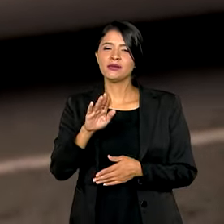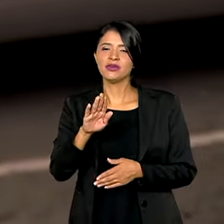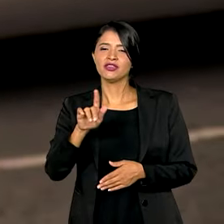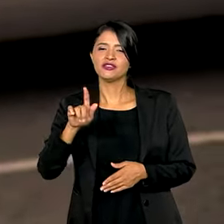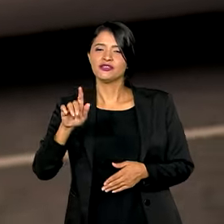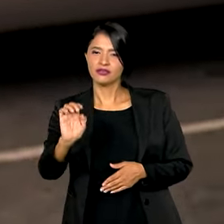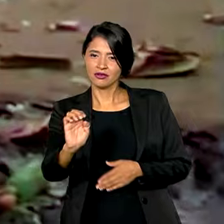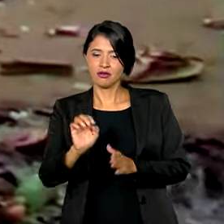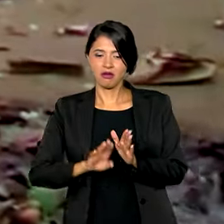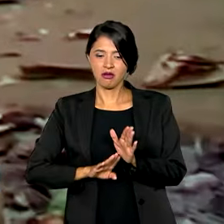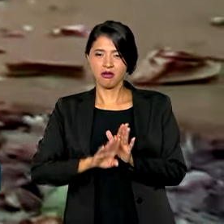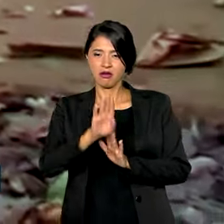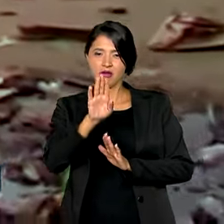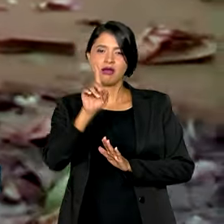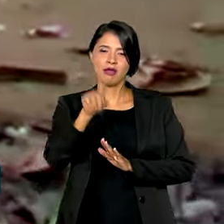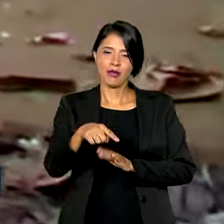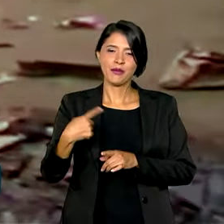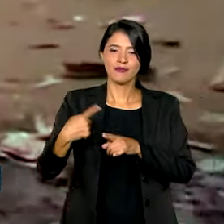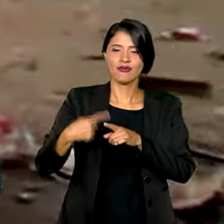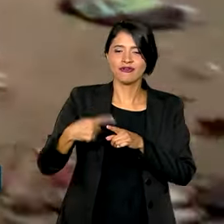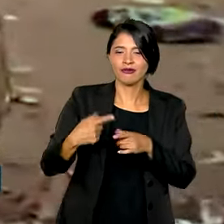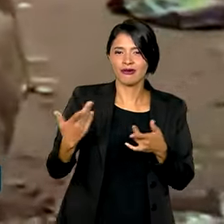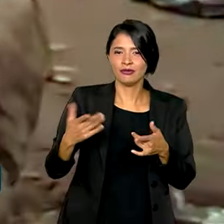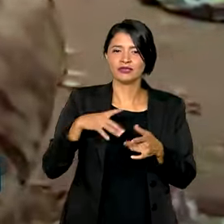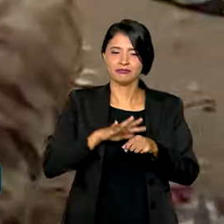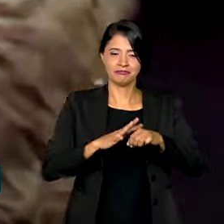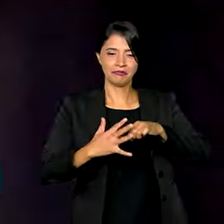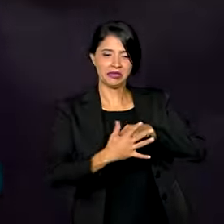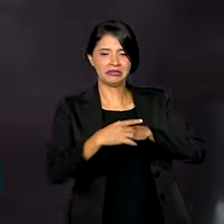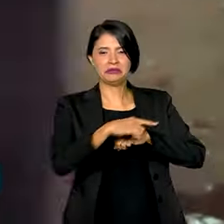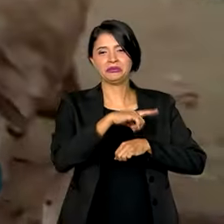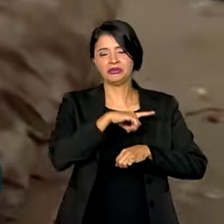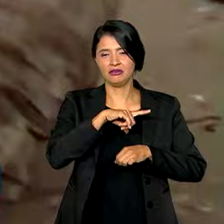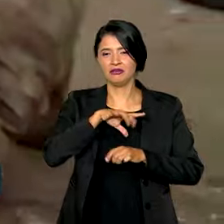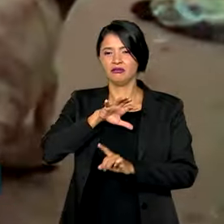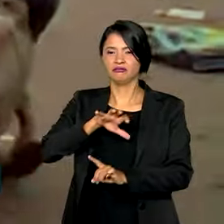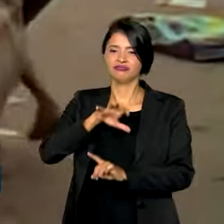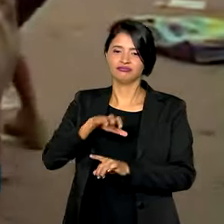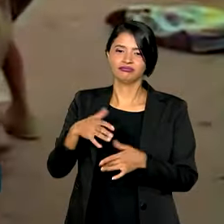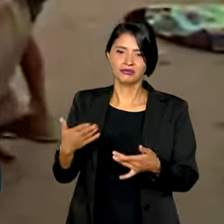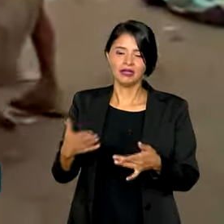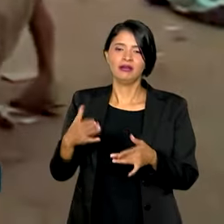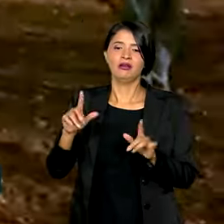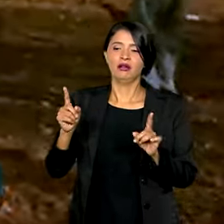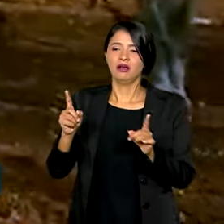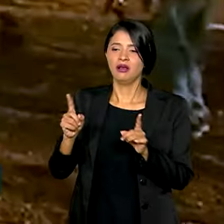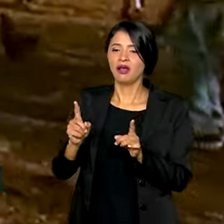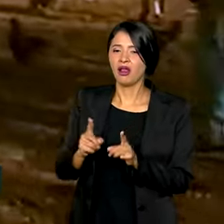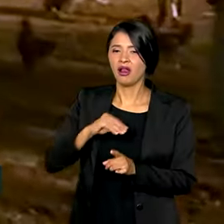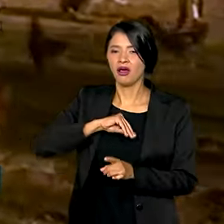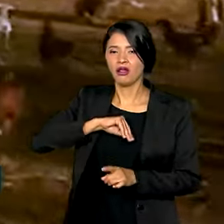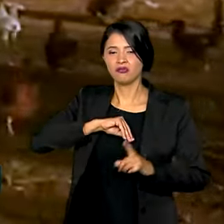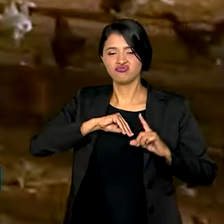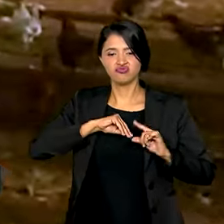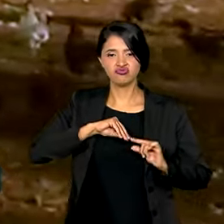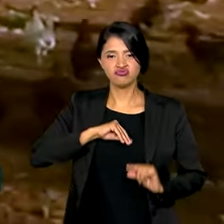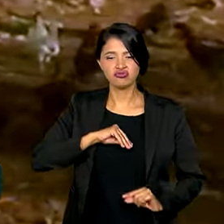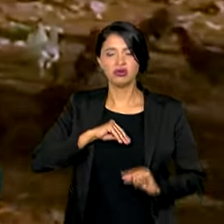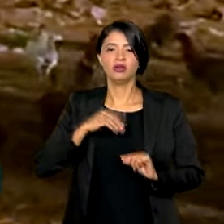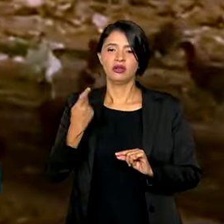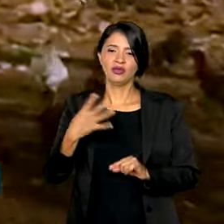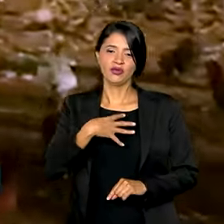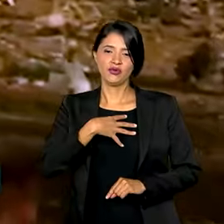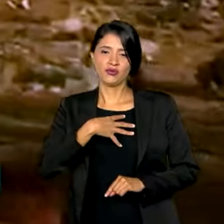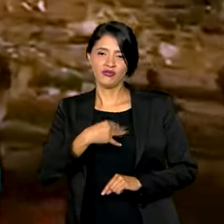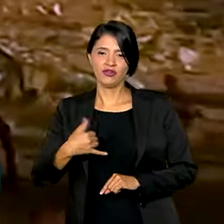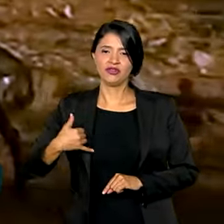essa alta, em parte, foi causada pela pandemia de Covid-19, que reduziu a renda familiar e os filhos